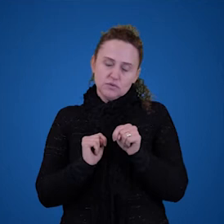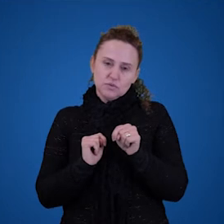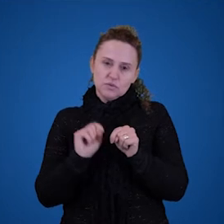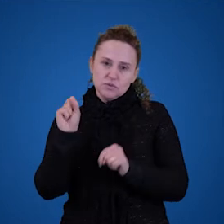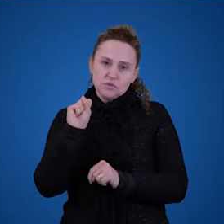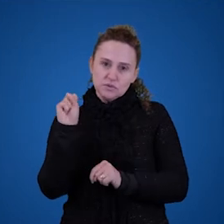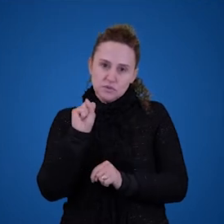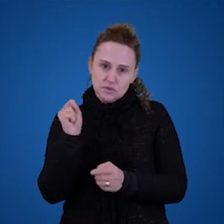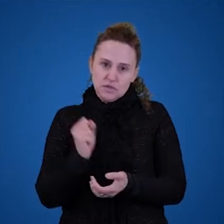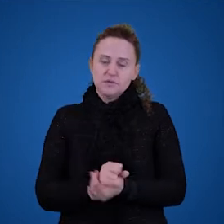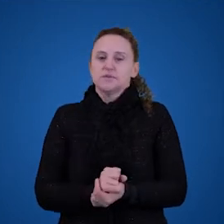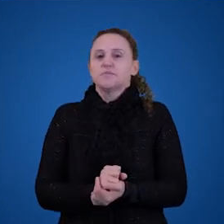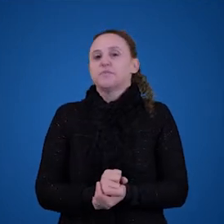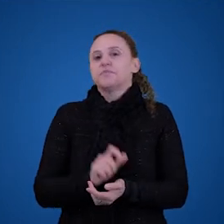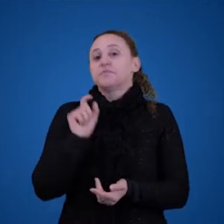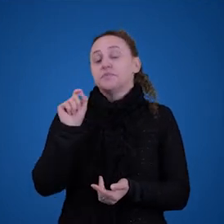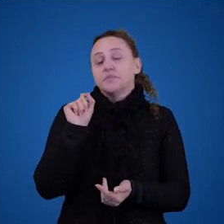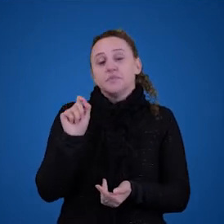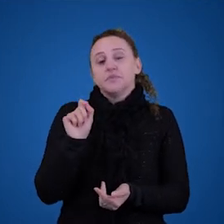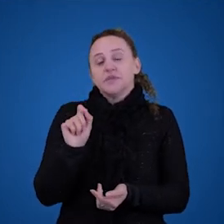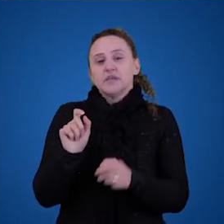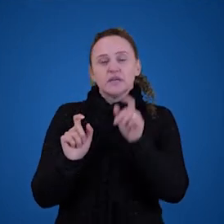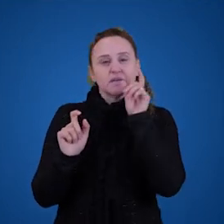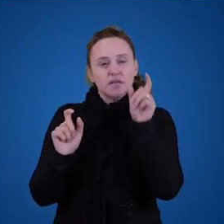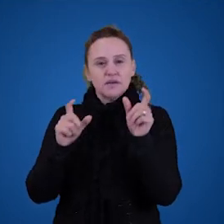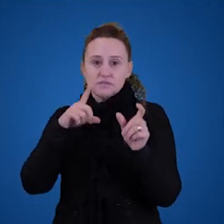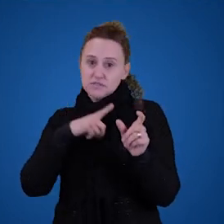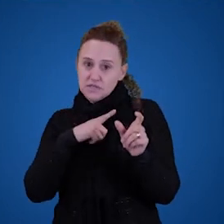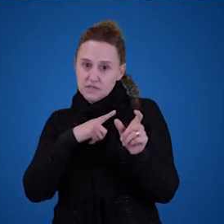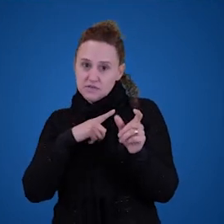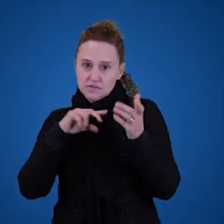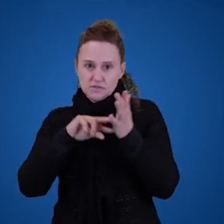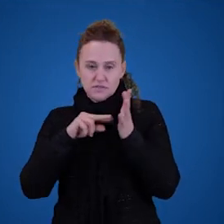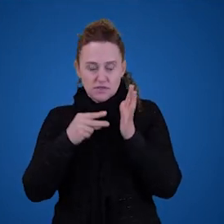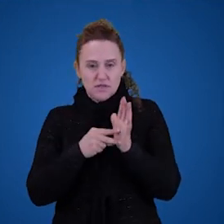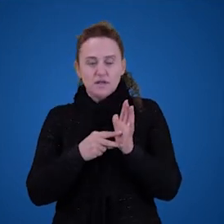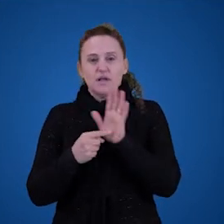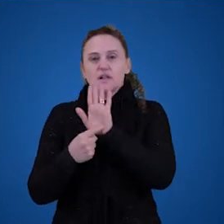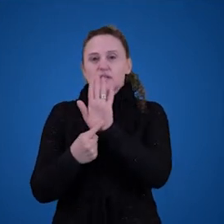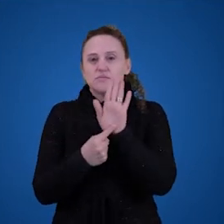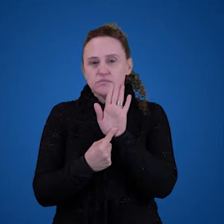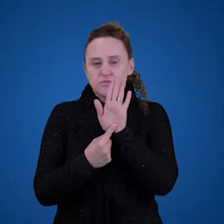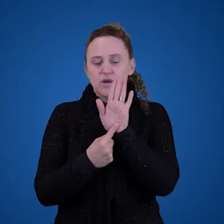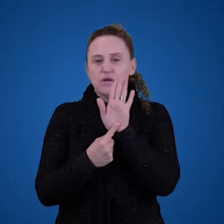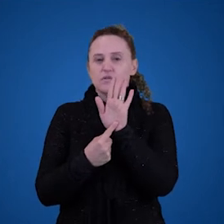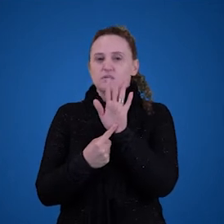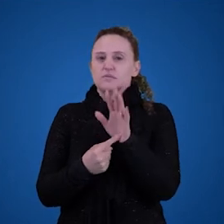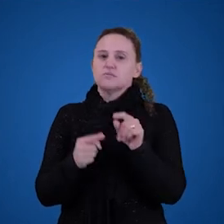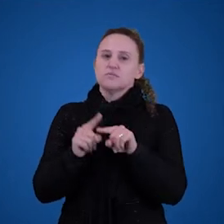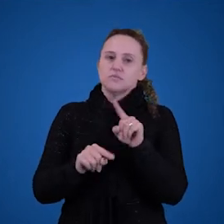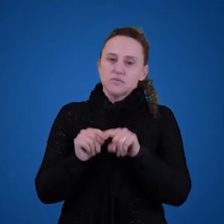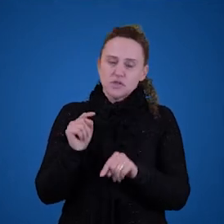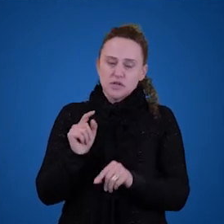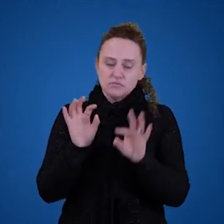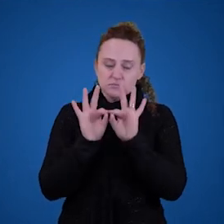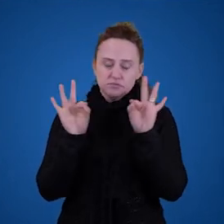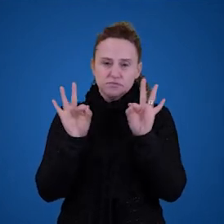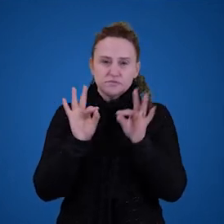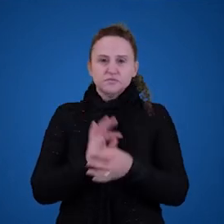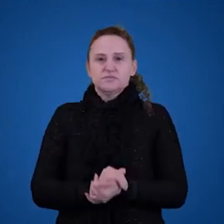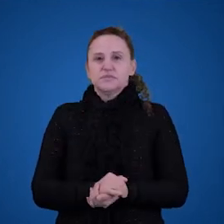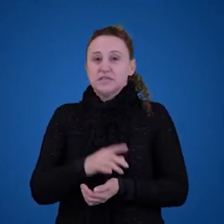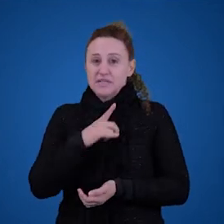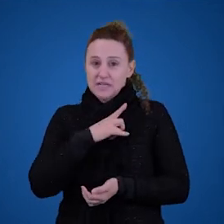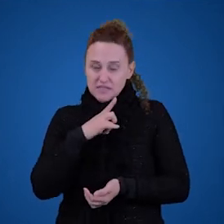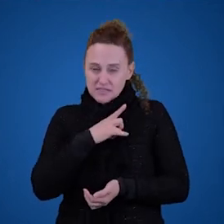TRS, essa classe de palavras seria significado. Por quê? Porque elas introduzem um objeto numa frase. Então, essas palavras têm